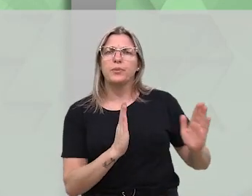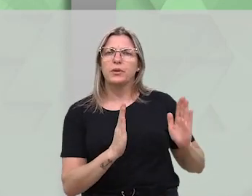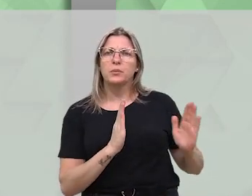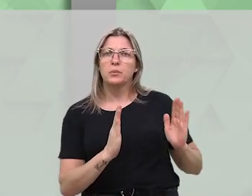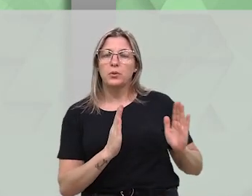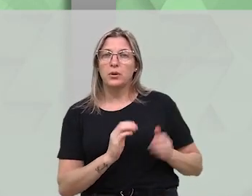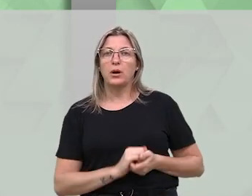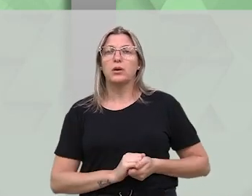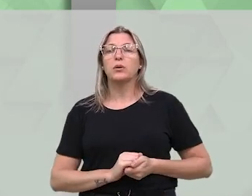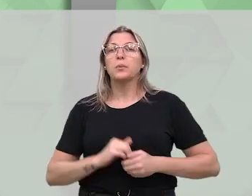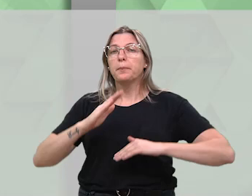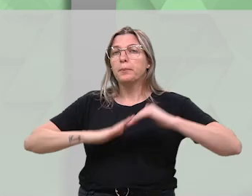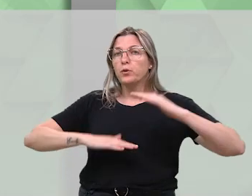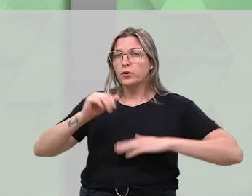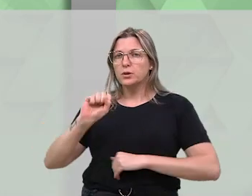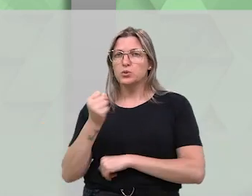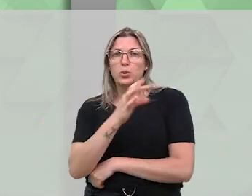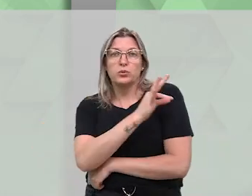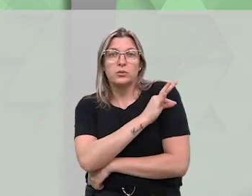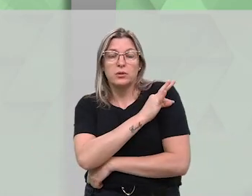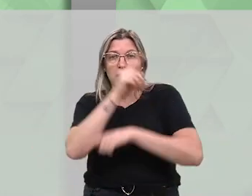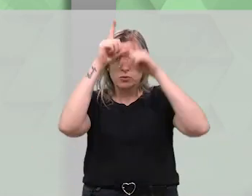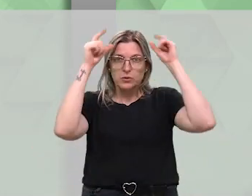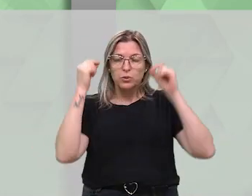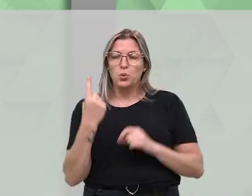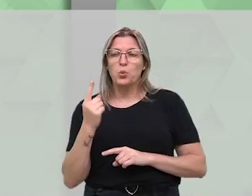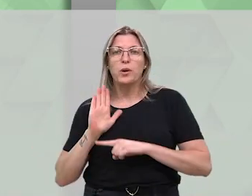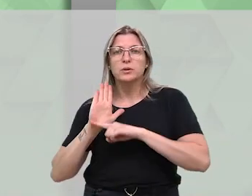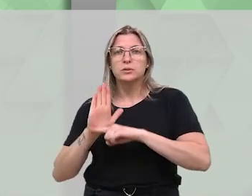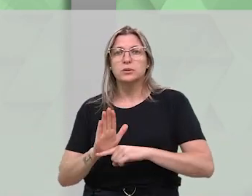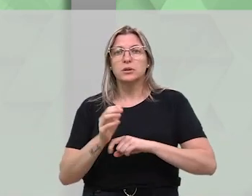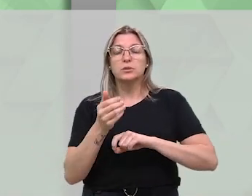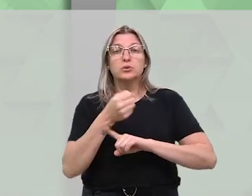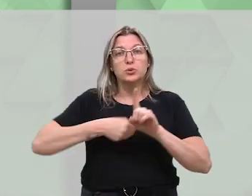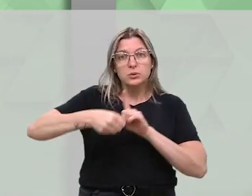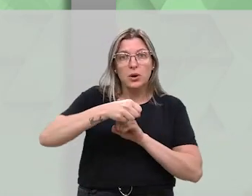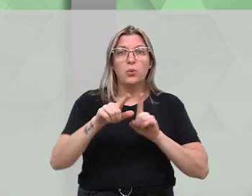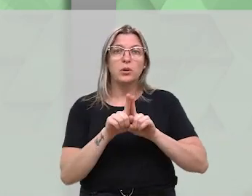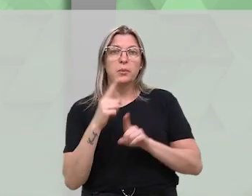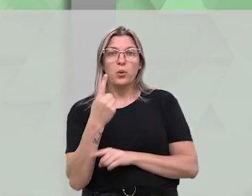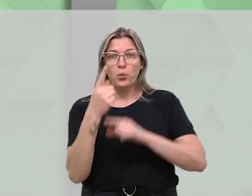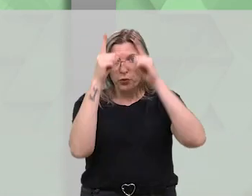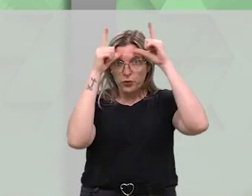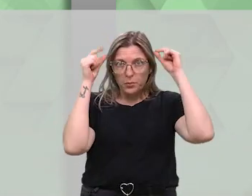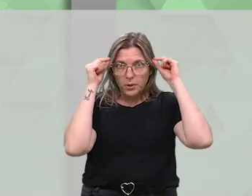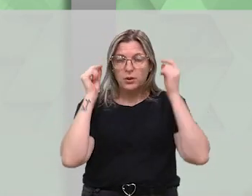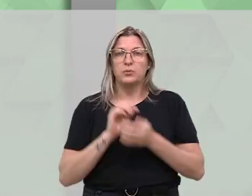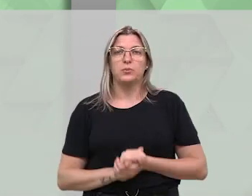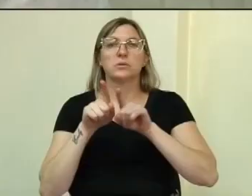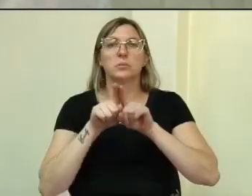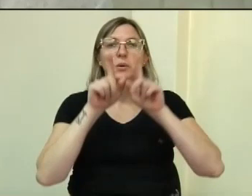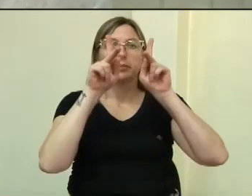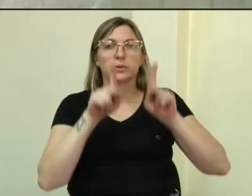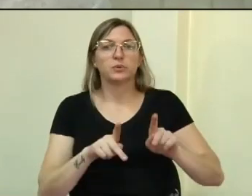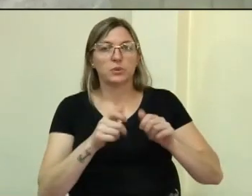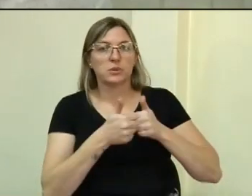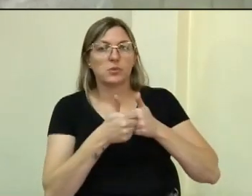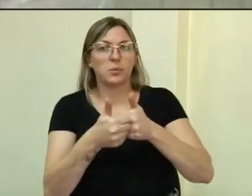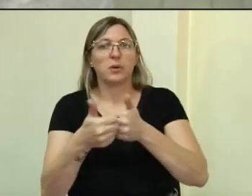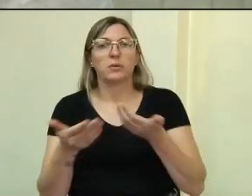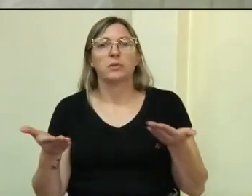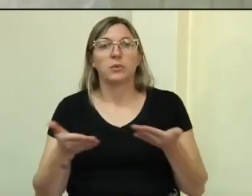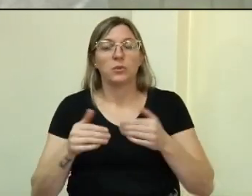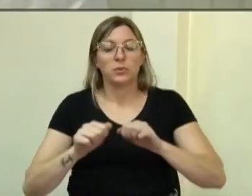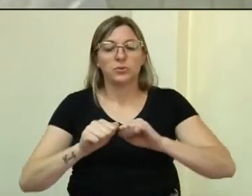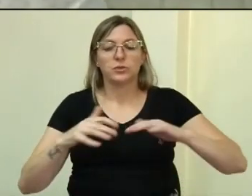contratar, em caráter temporário, oito técnicos de enfermagem, um assistente social e um enfermeiro. Eu aproveito esse